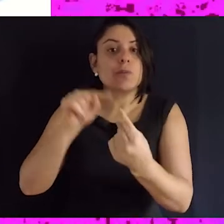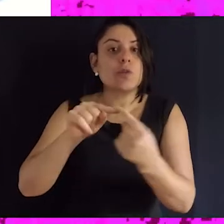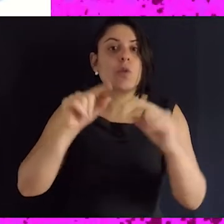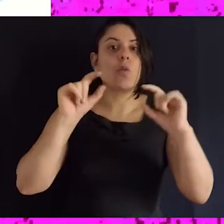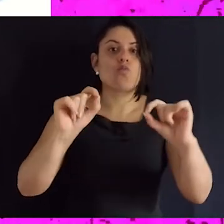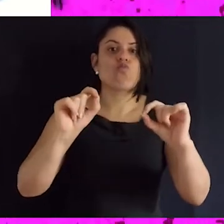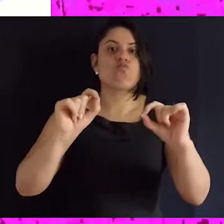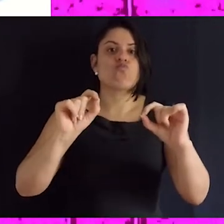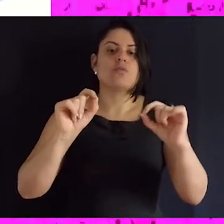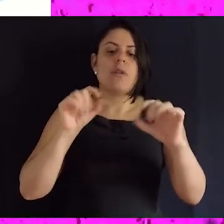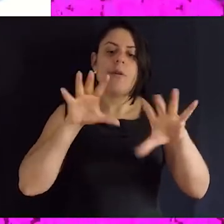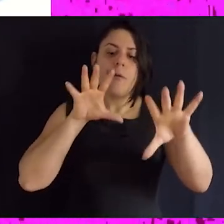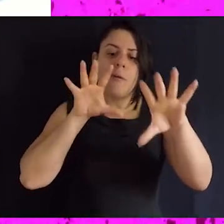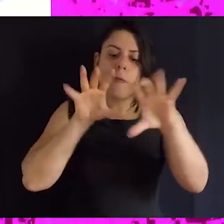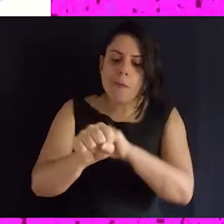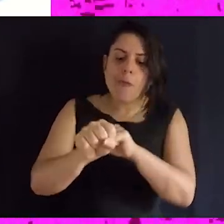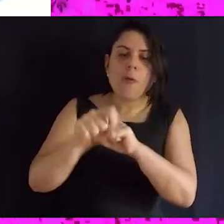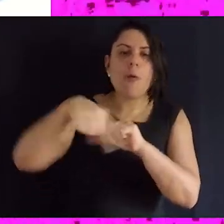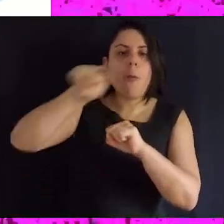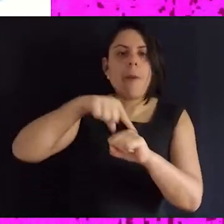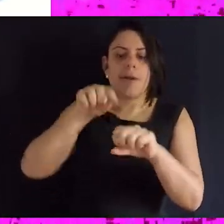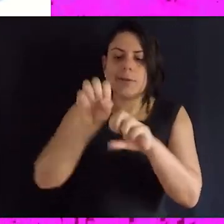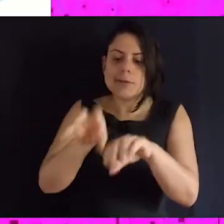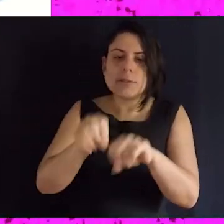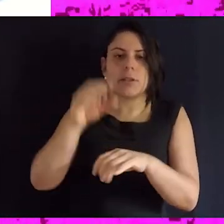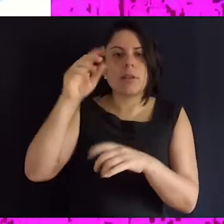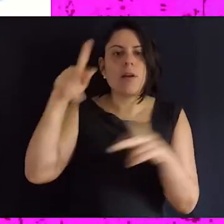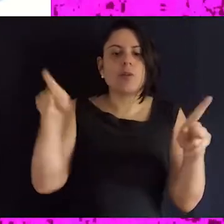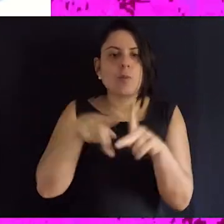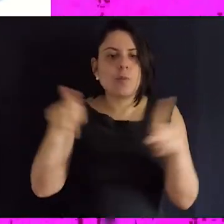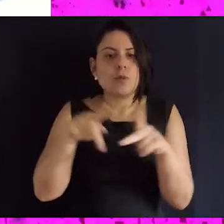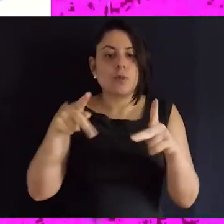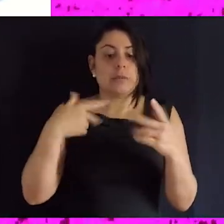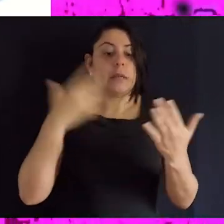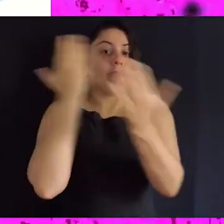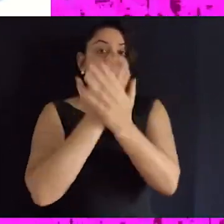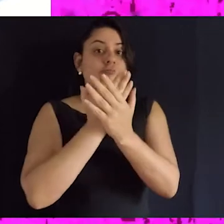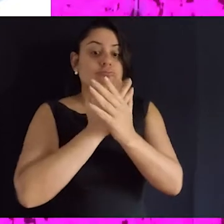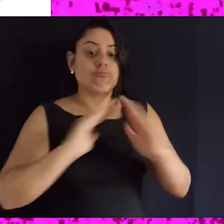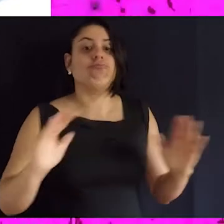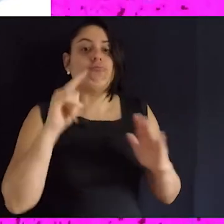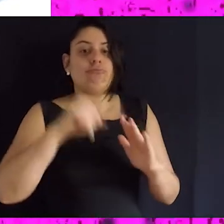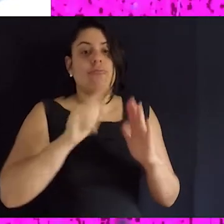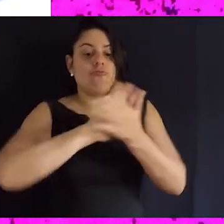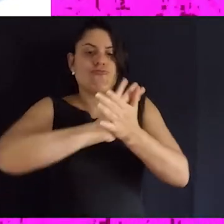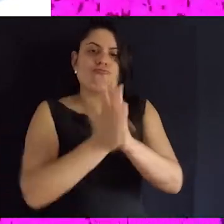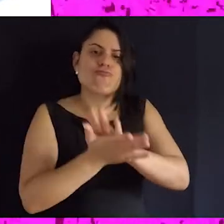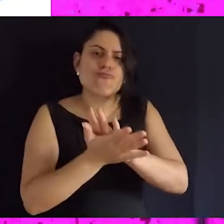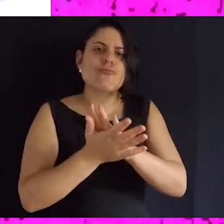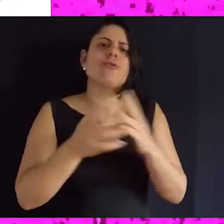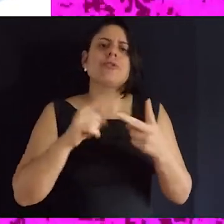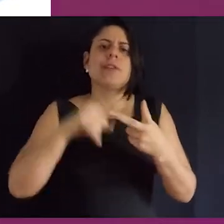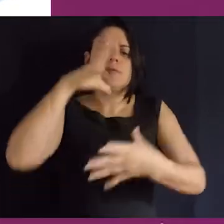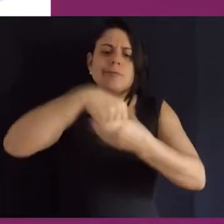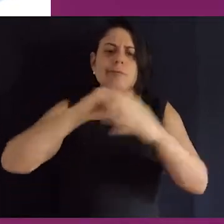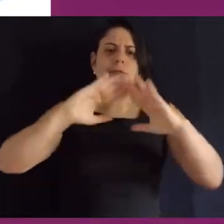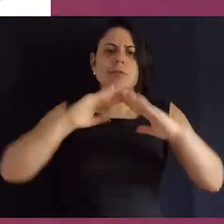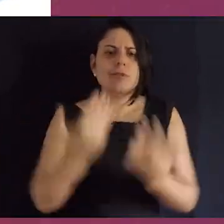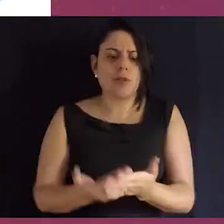projeto que busca formar professores para o combate ao preconceito nas escolas,